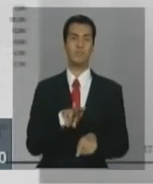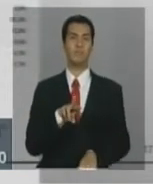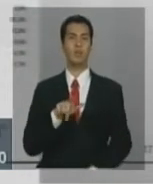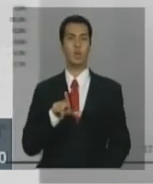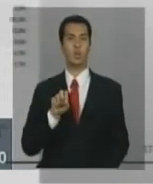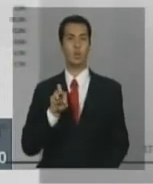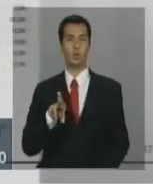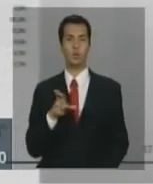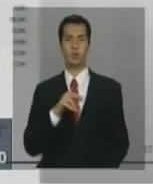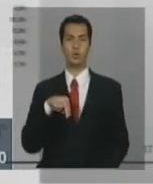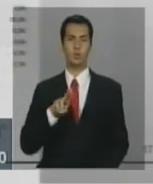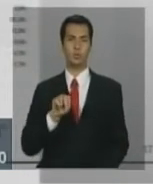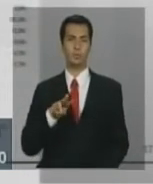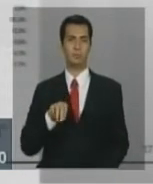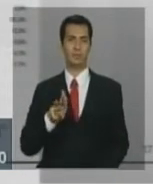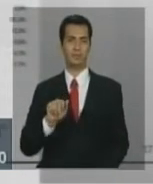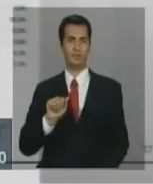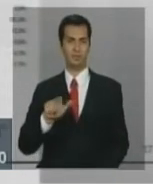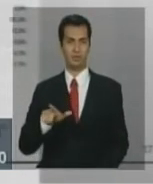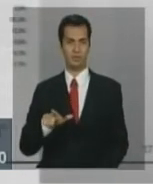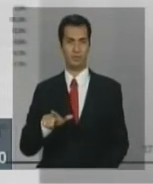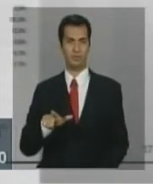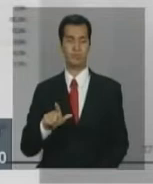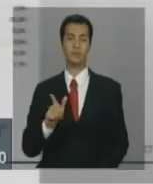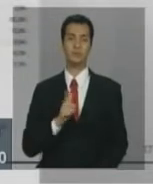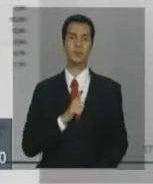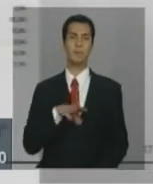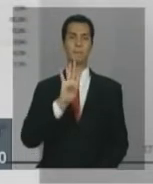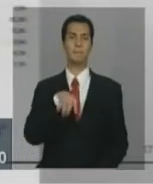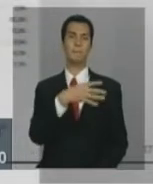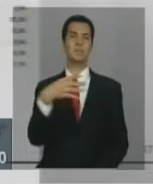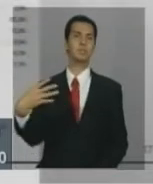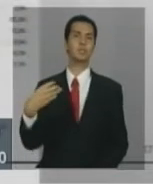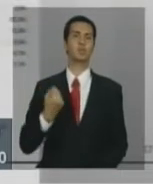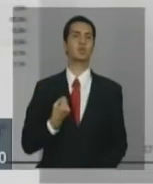página... Planilha 17, por favor.